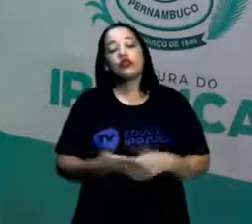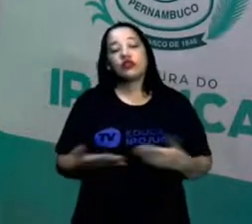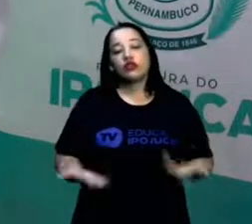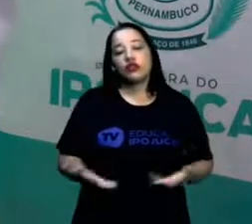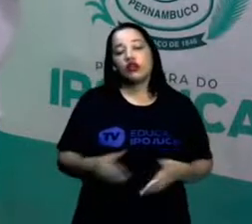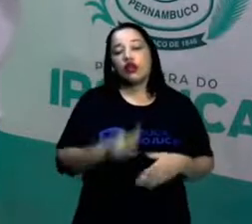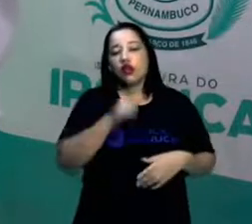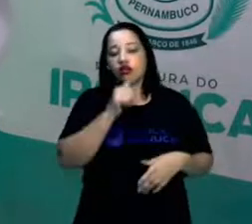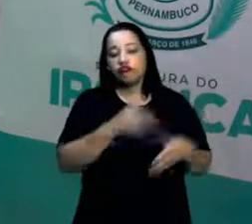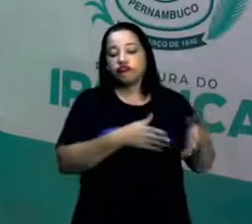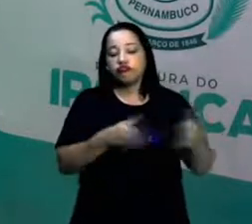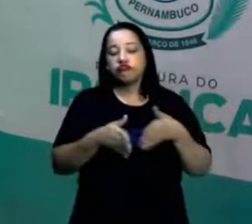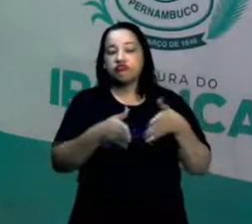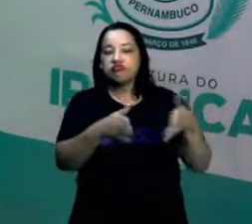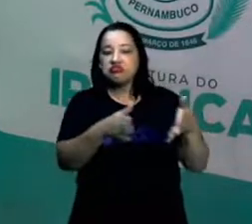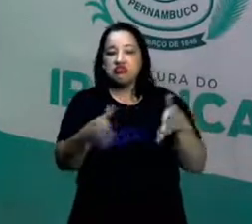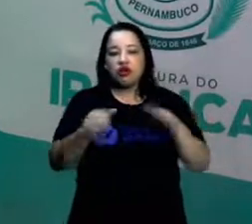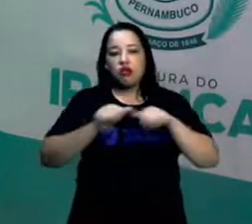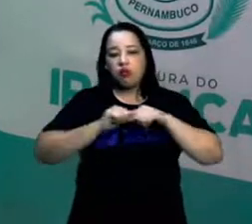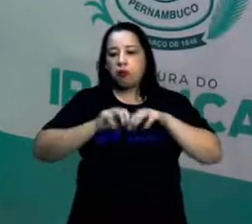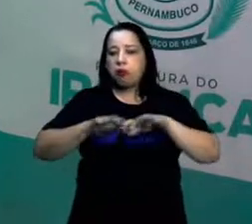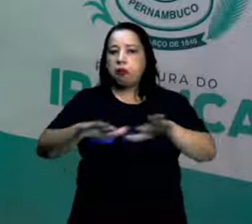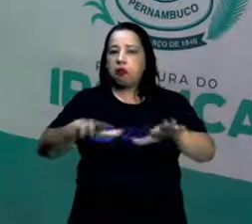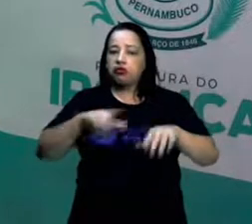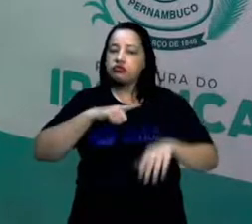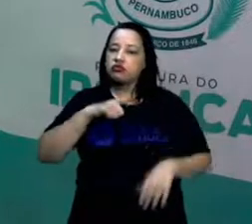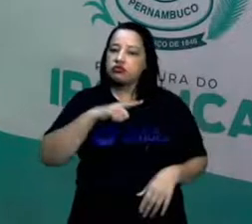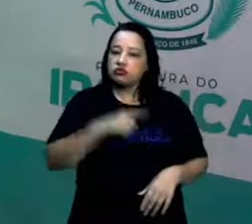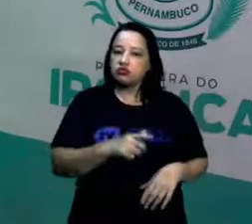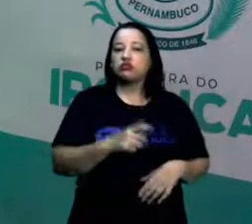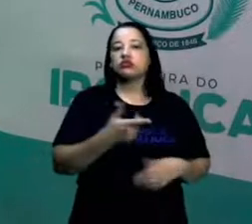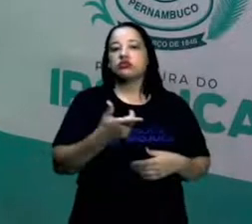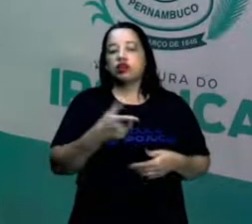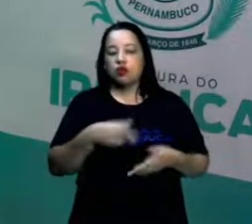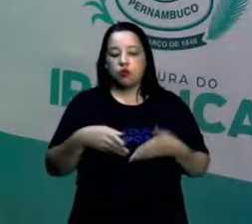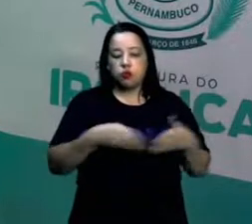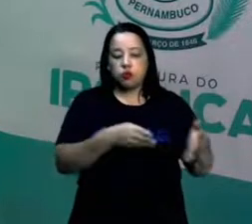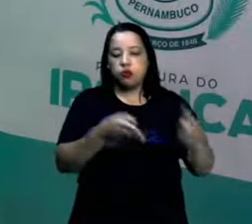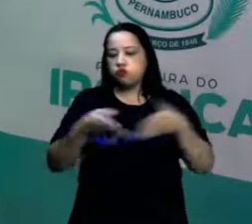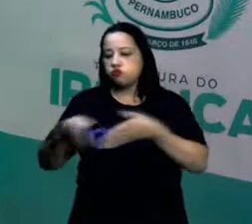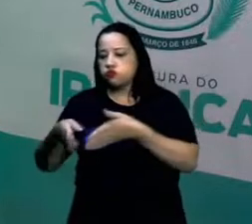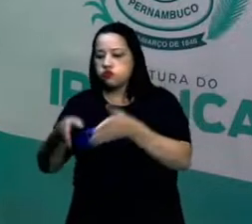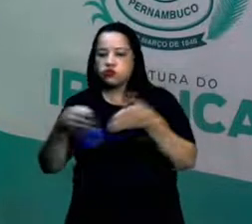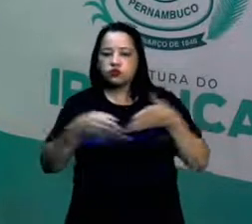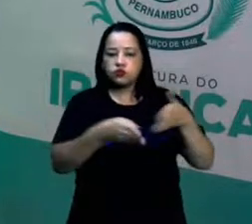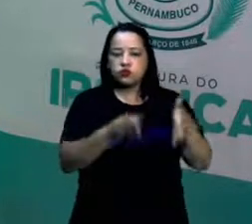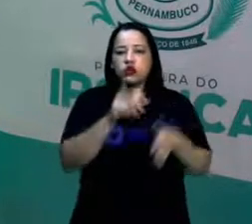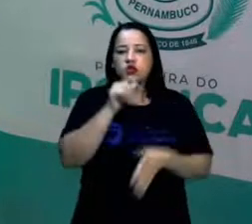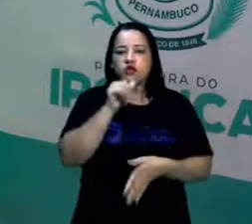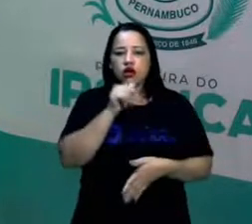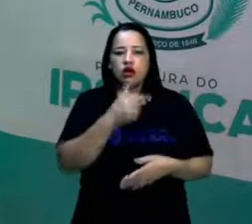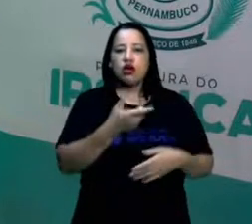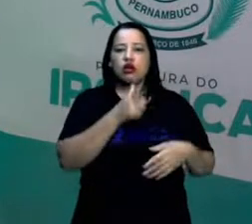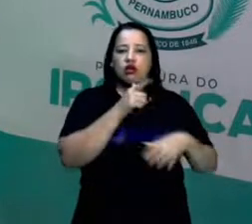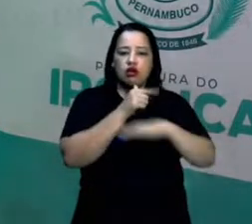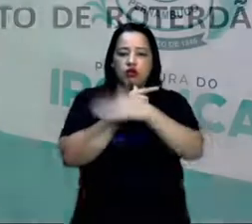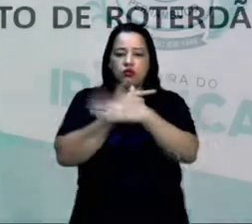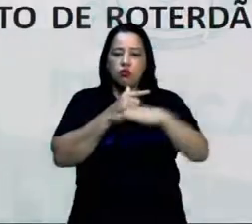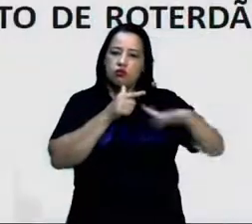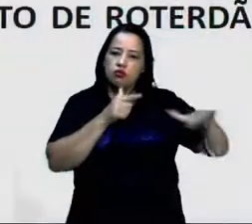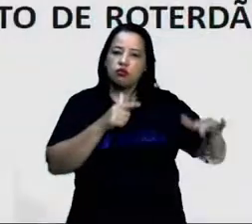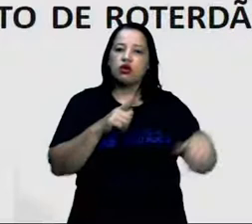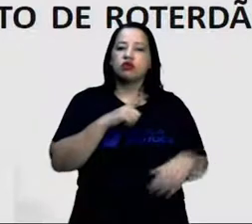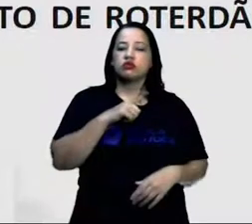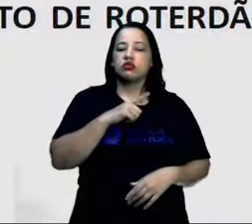europeia é densa e apresenta numerosos custos d'água. Seus rios e mares são